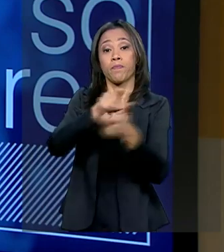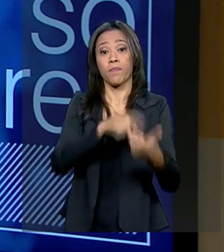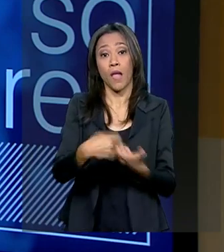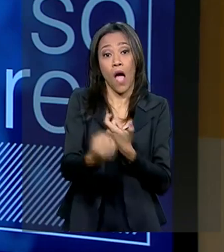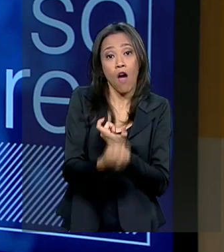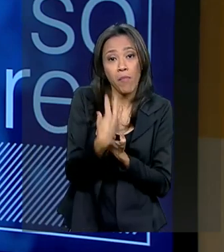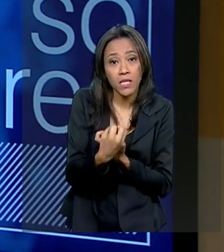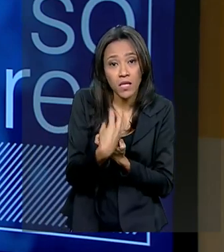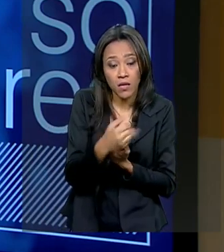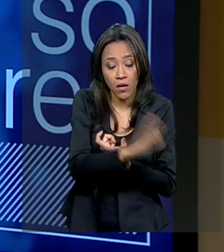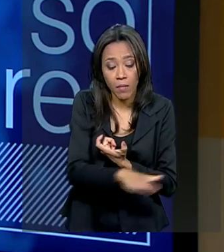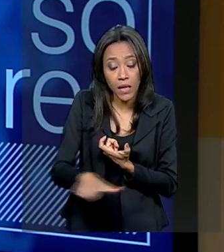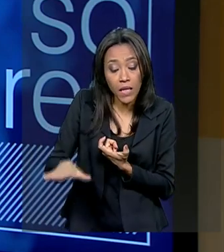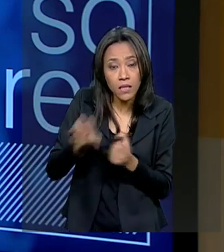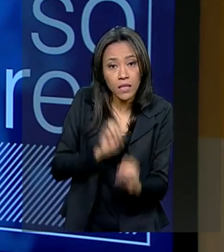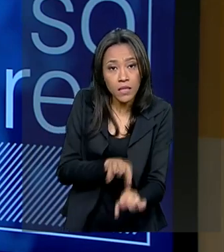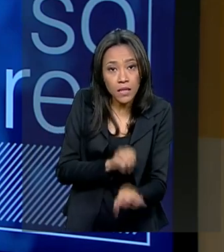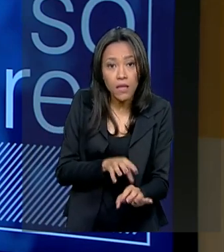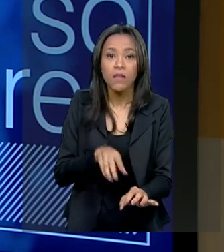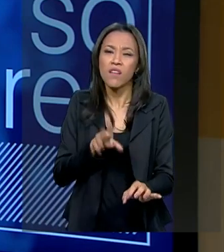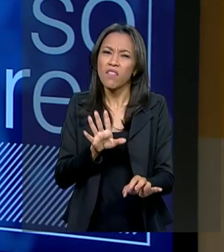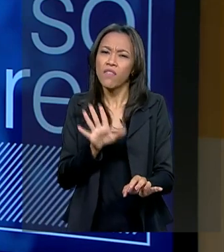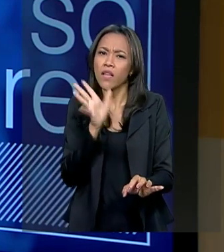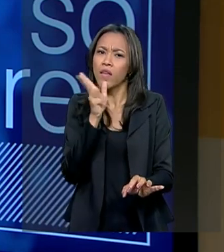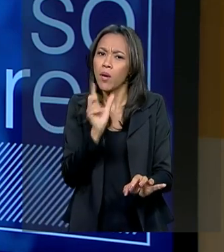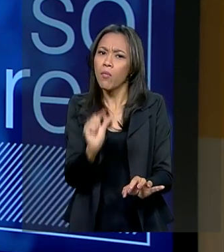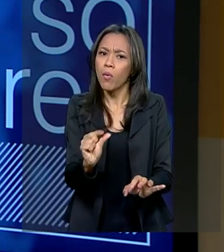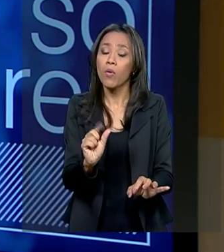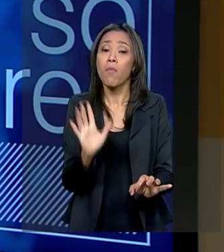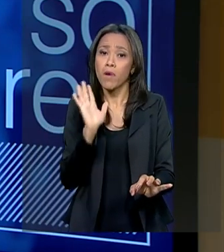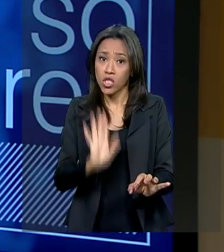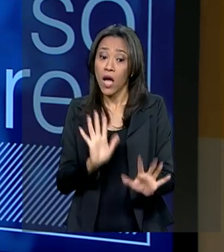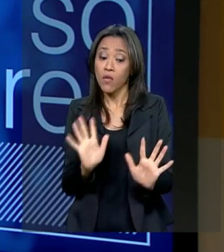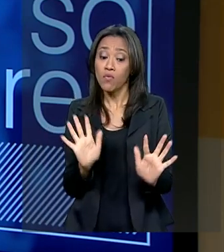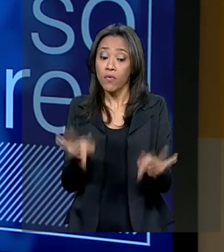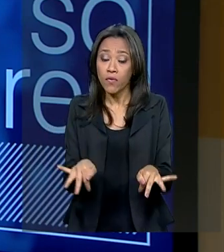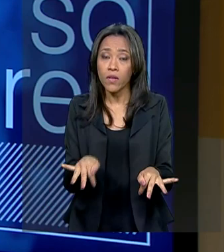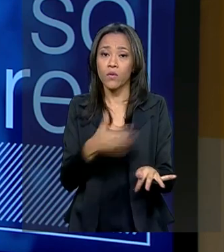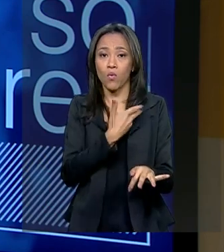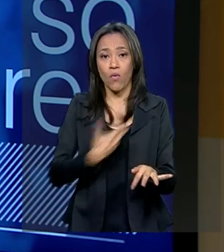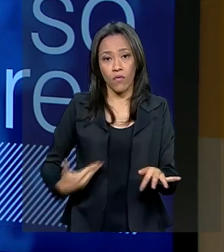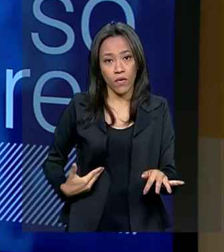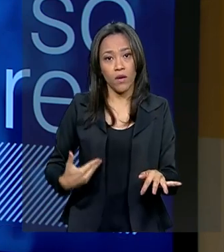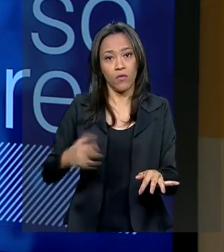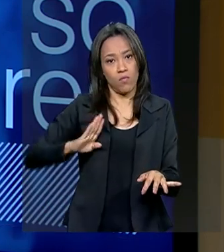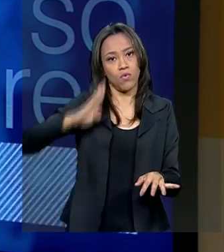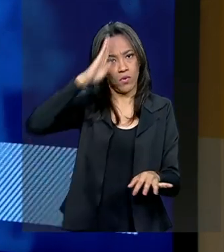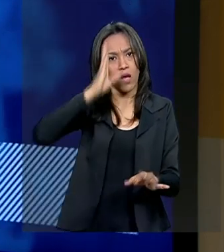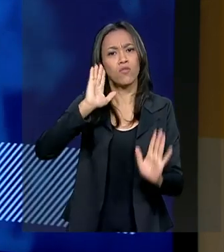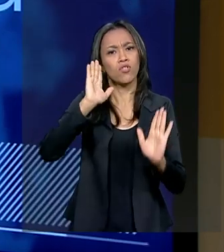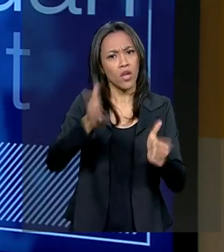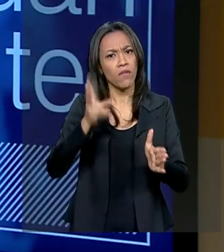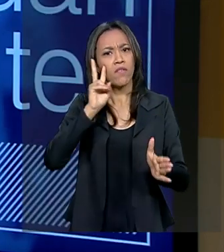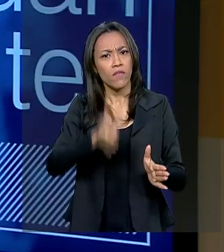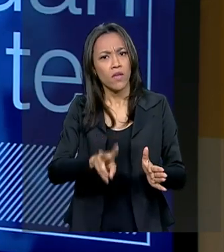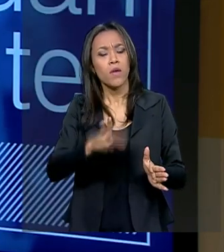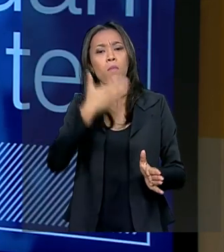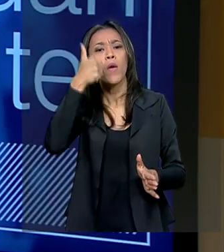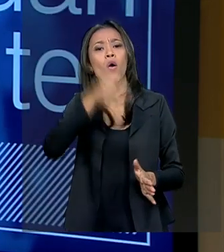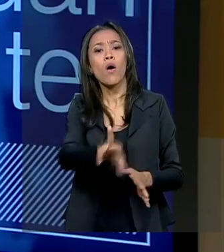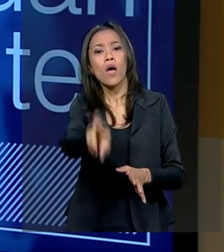demorar um pouco mais, mas eu acho que já no final desse governo Bolsonaro, 2022, a gente já vai ter um resultado melhor no PISA.